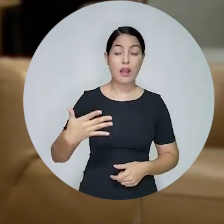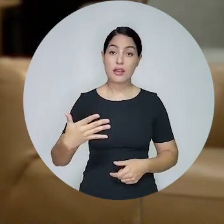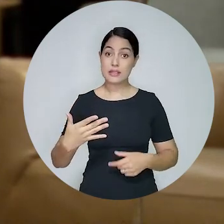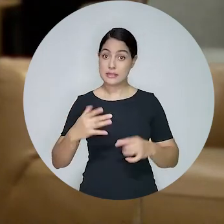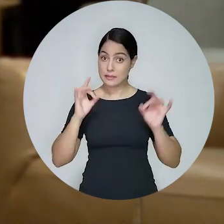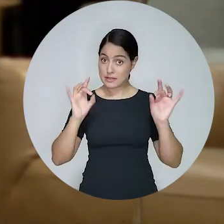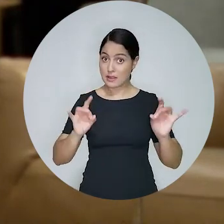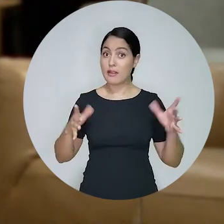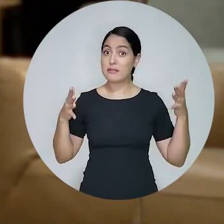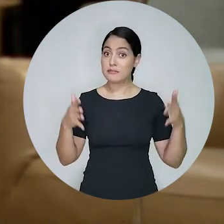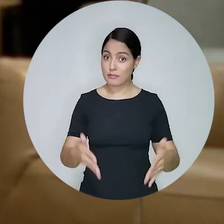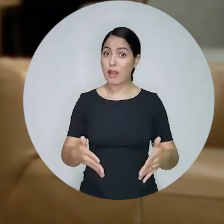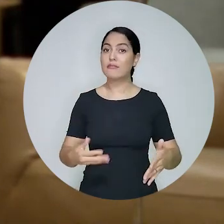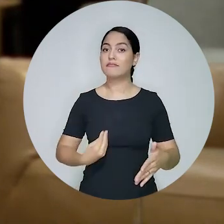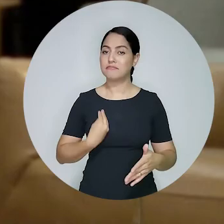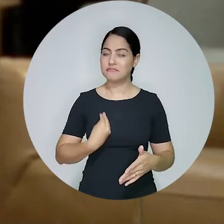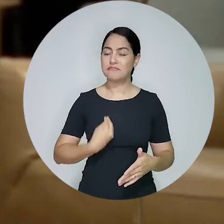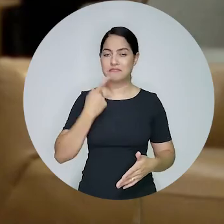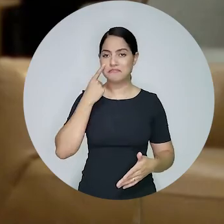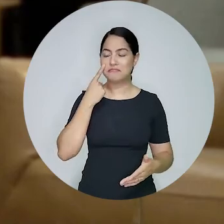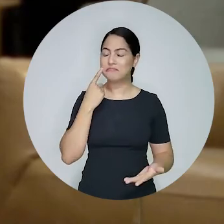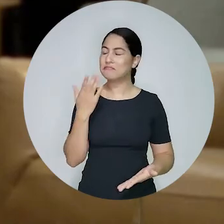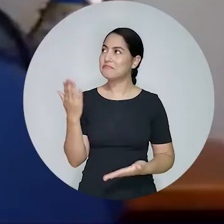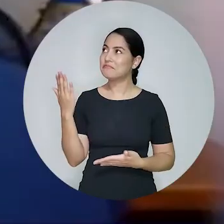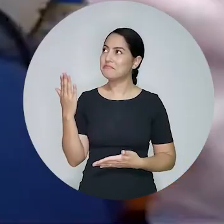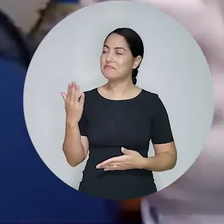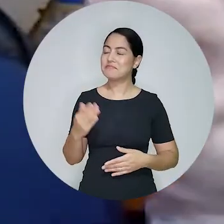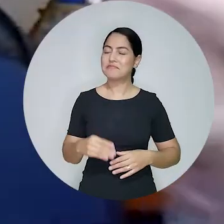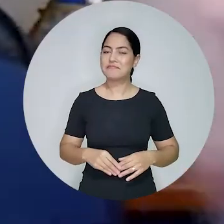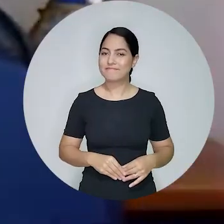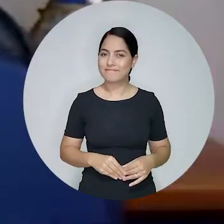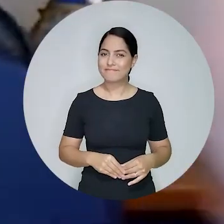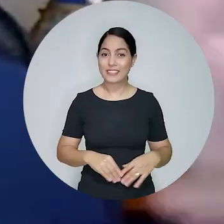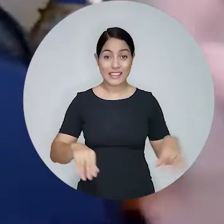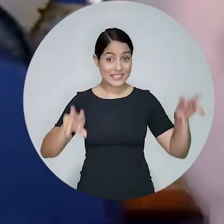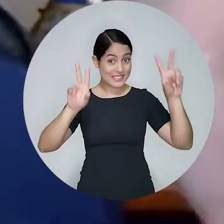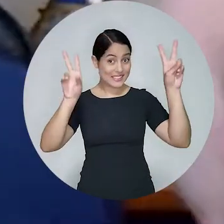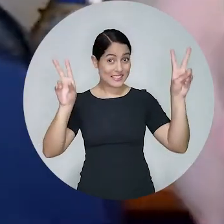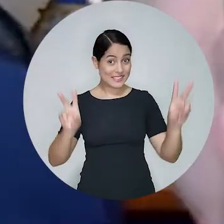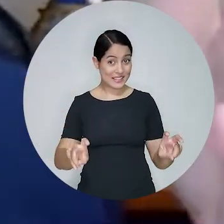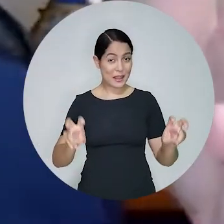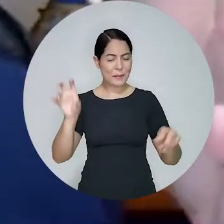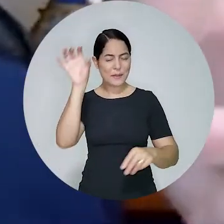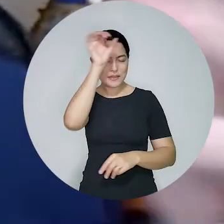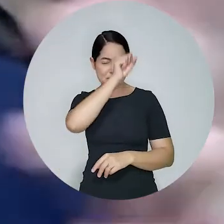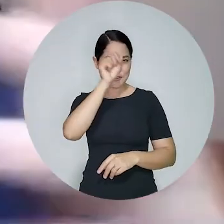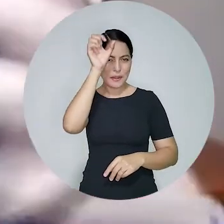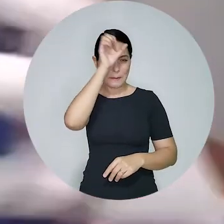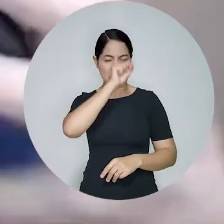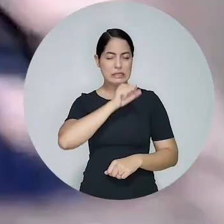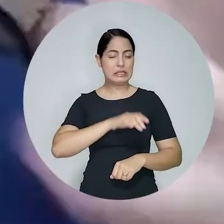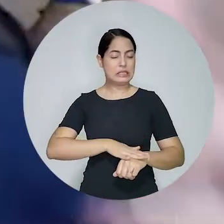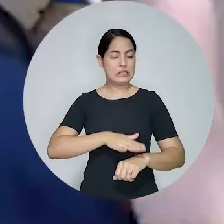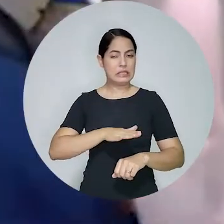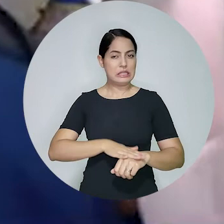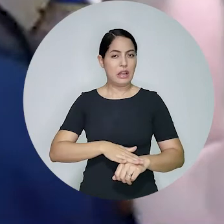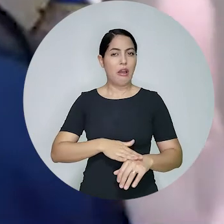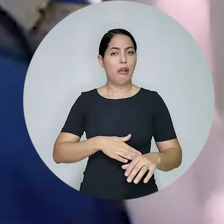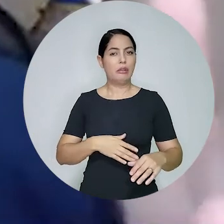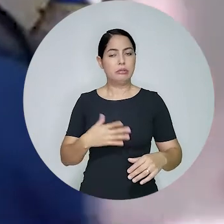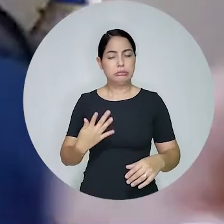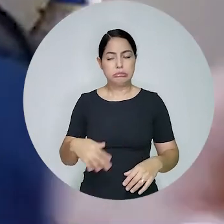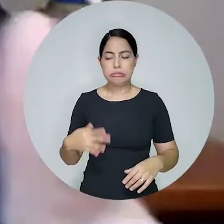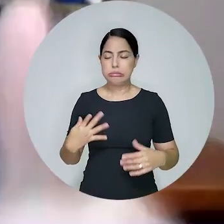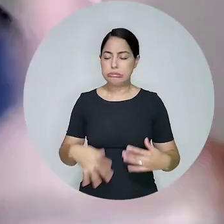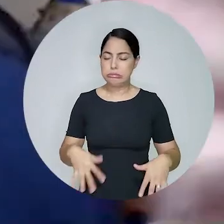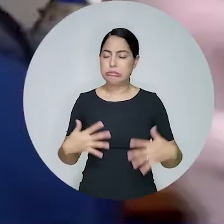a participação de especialistas no assunto. Veja. E é nesse modelo de aprendizagem,